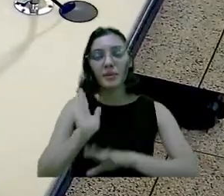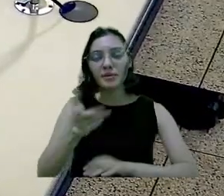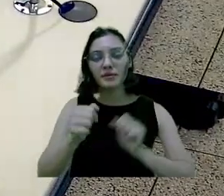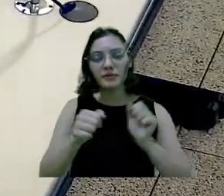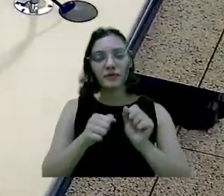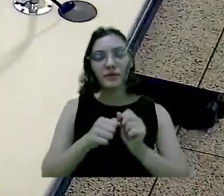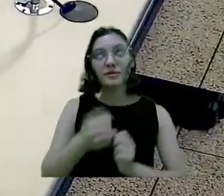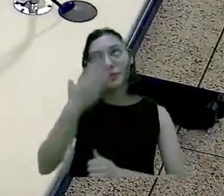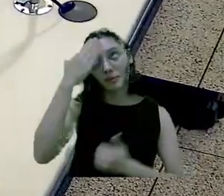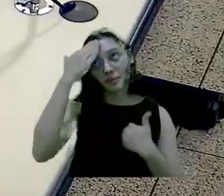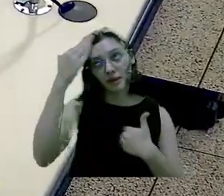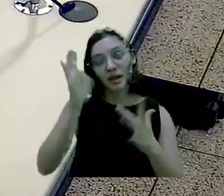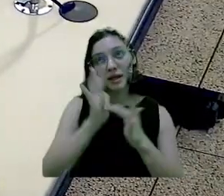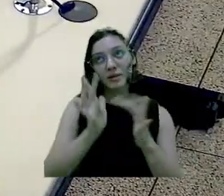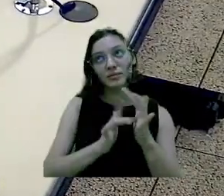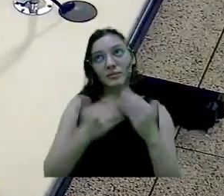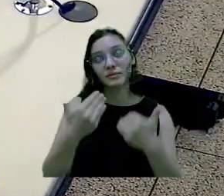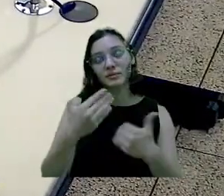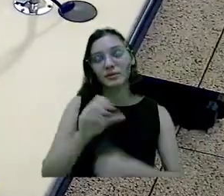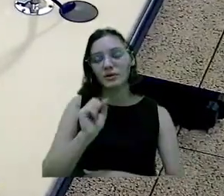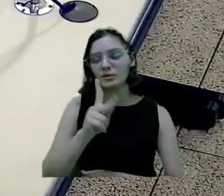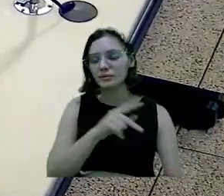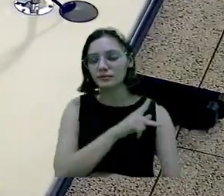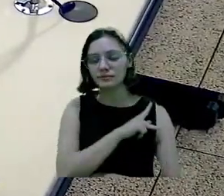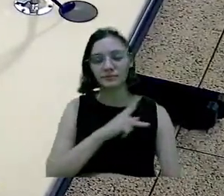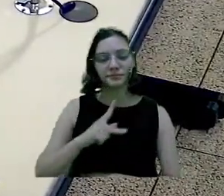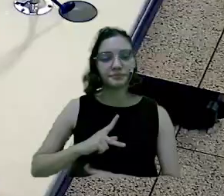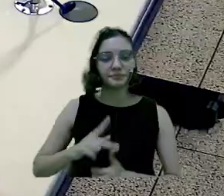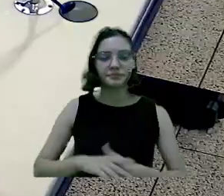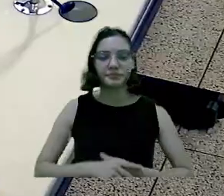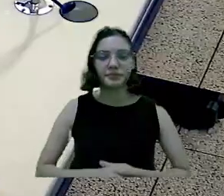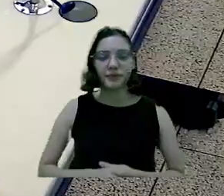saiu a indicação, mas foi feito, graças a Deus. Só isso, senhor presidente.